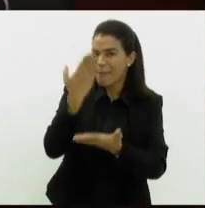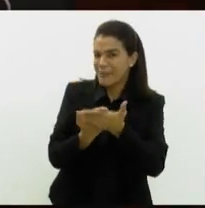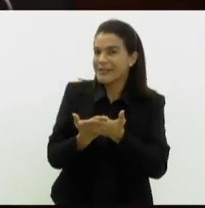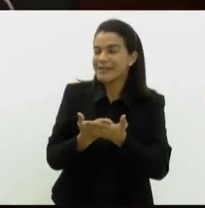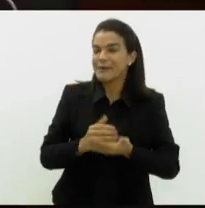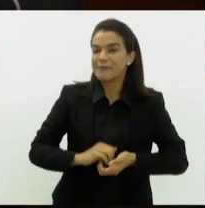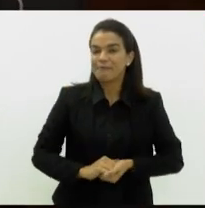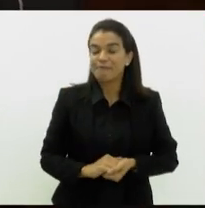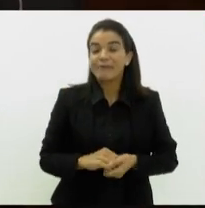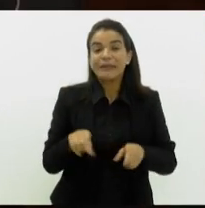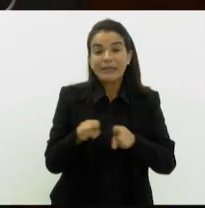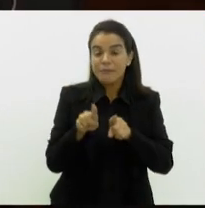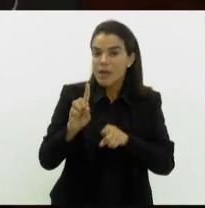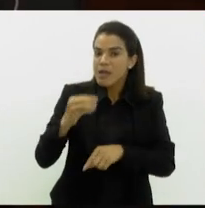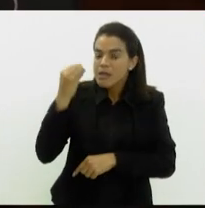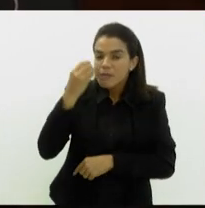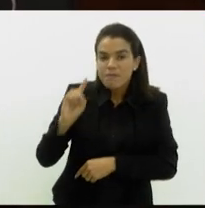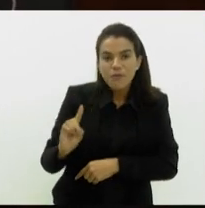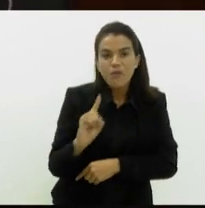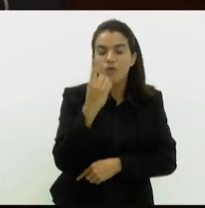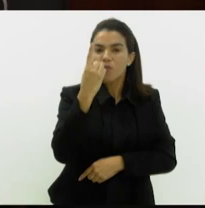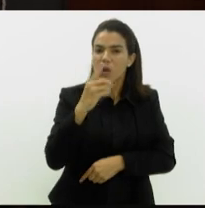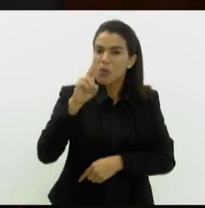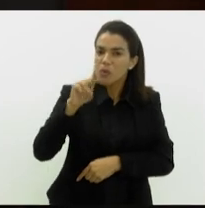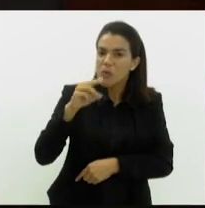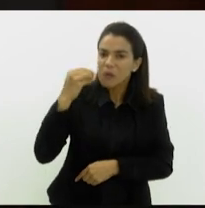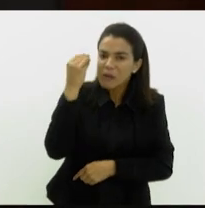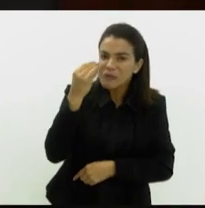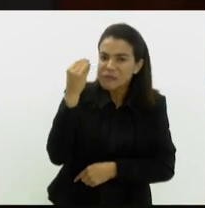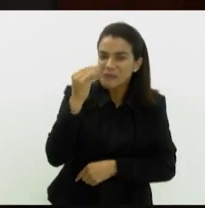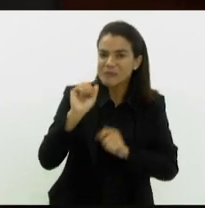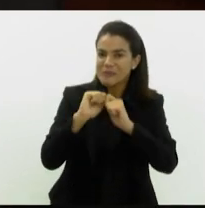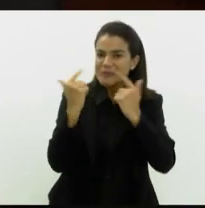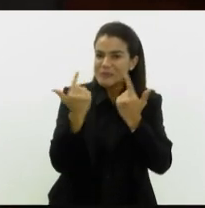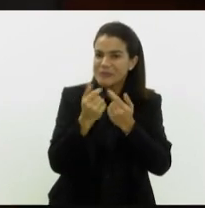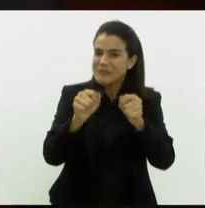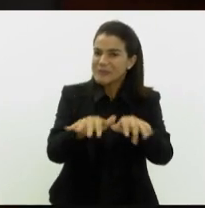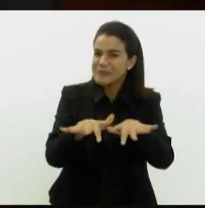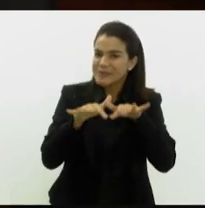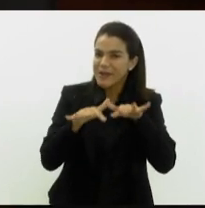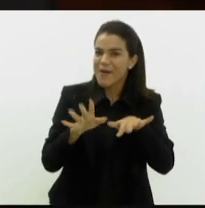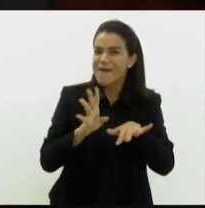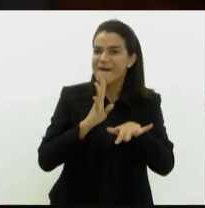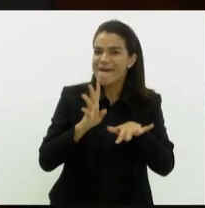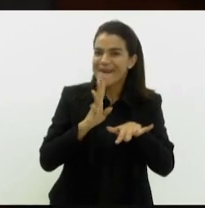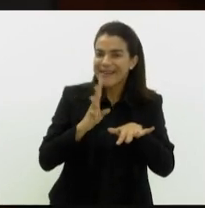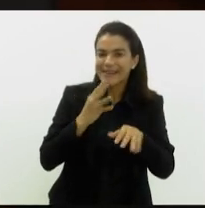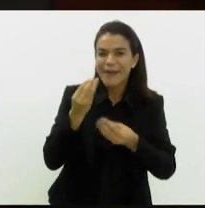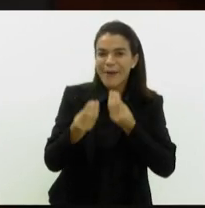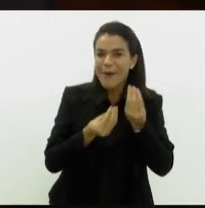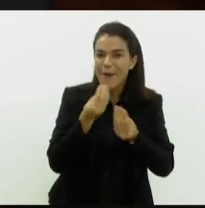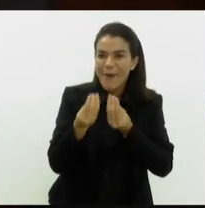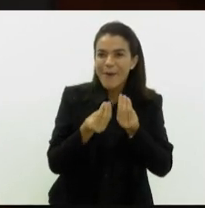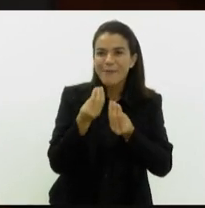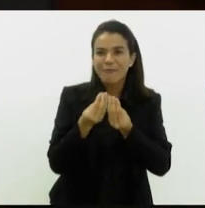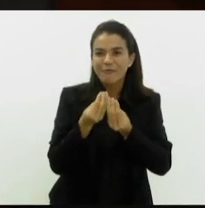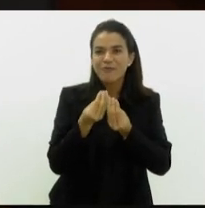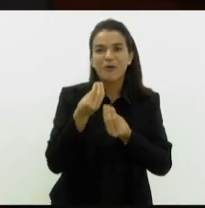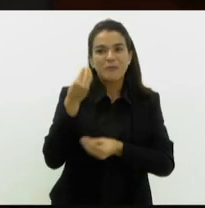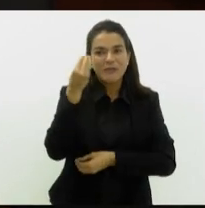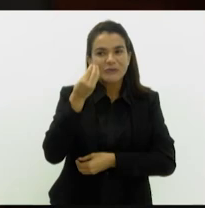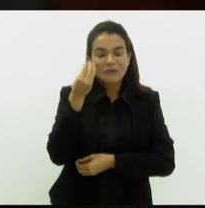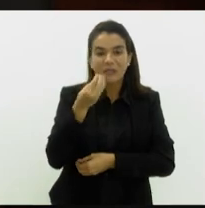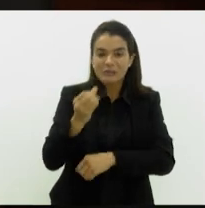hoje. Uma experiência única que eu nunca tinha experimentado antes, estar aqui na LERJ conhecer e tudo, mas muitas poucas pessoas conhecem, então foi uma